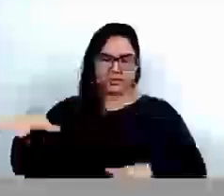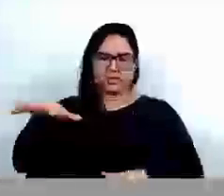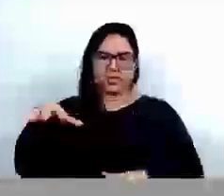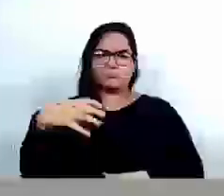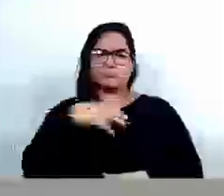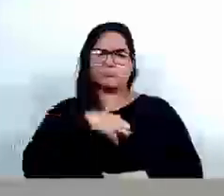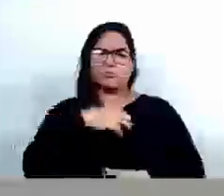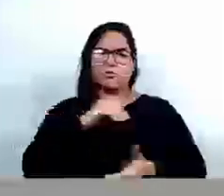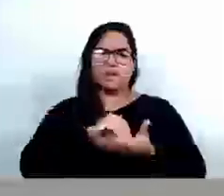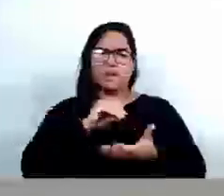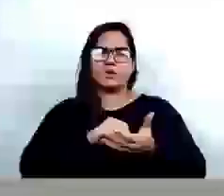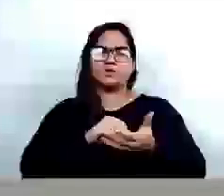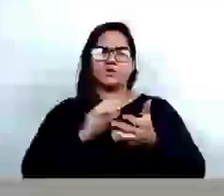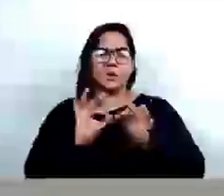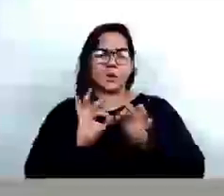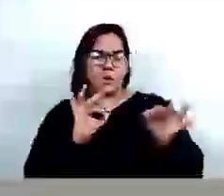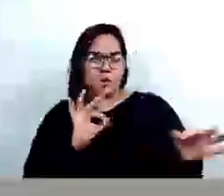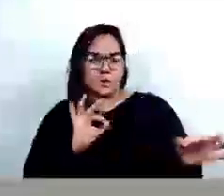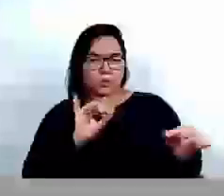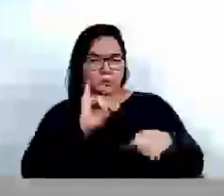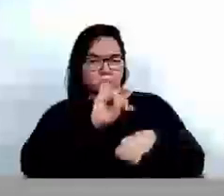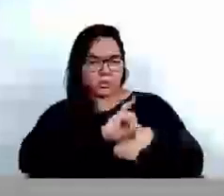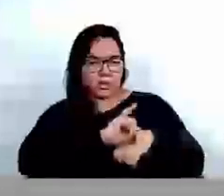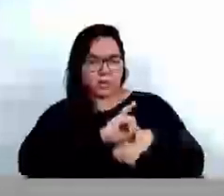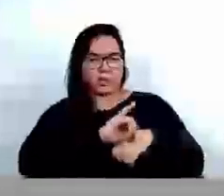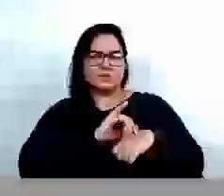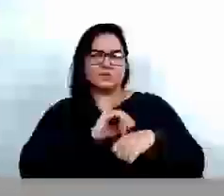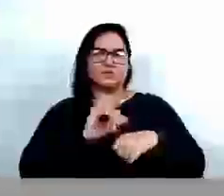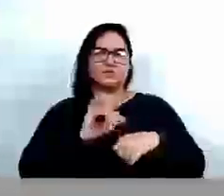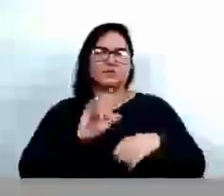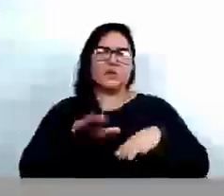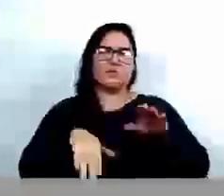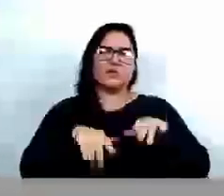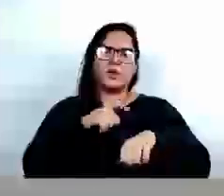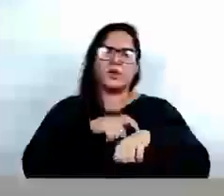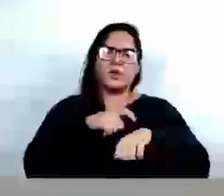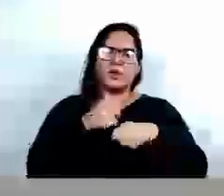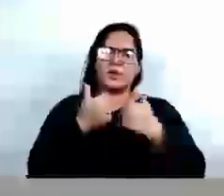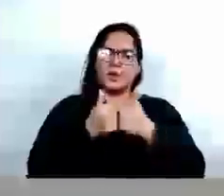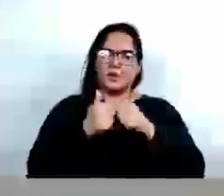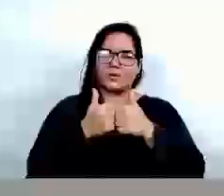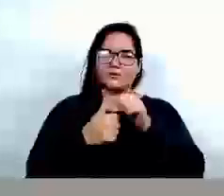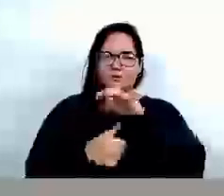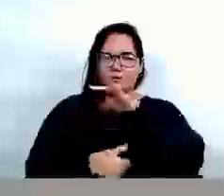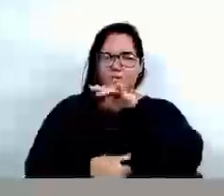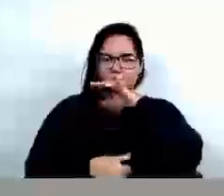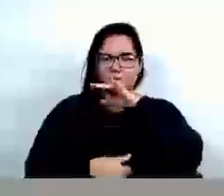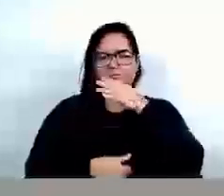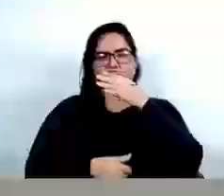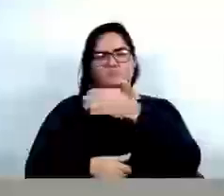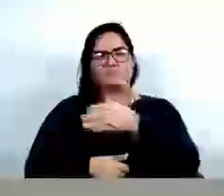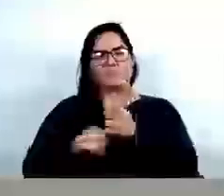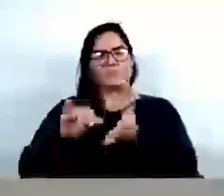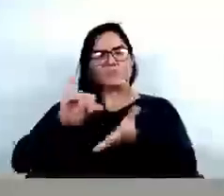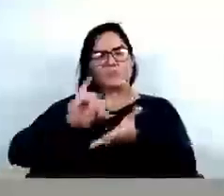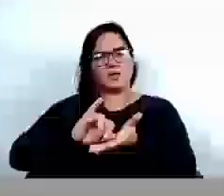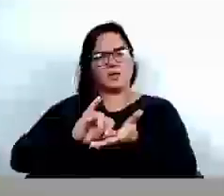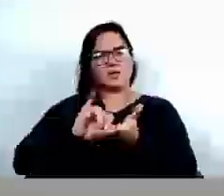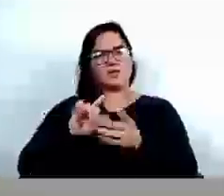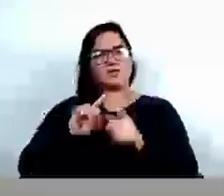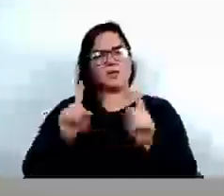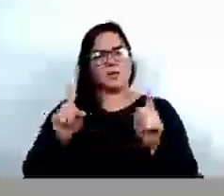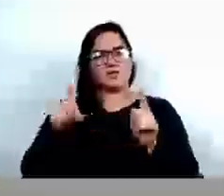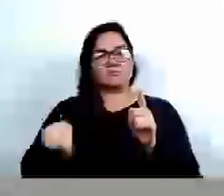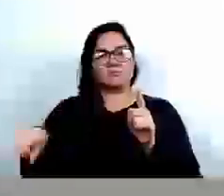do centro, por vezes as pessoas, uma que o horário de ônibus é bem complicado para acessar o centro da cidade, então, essas atividades